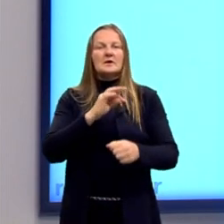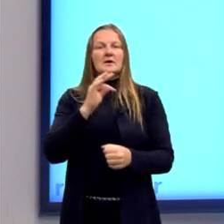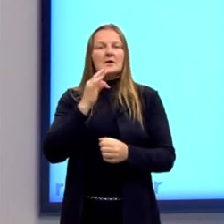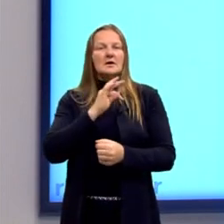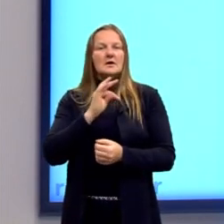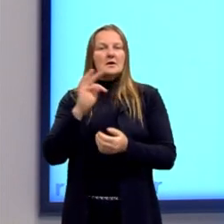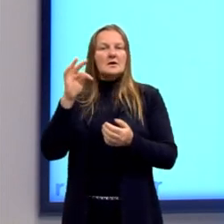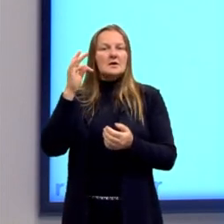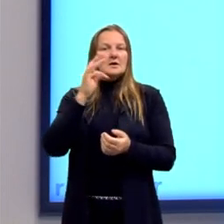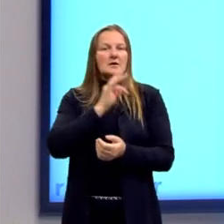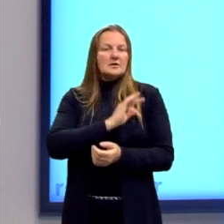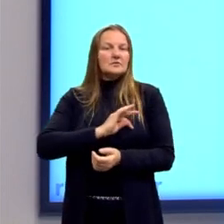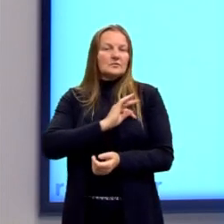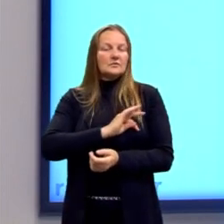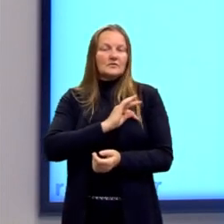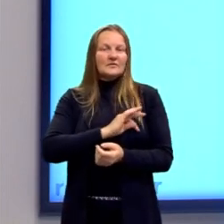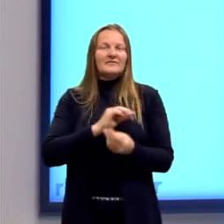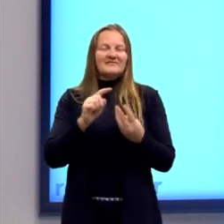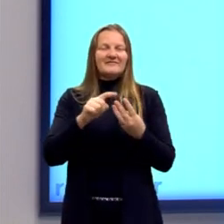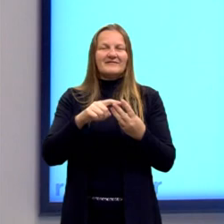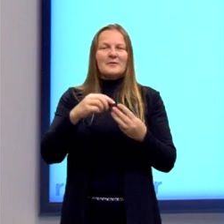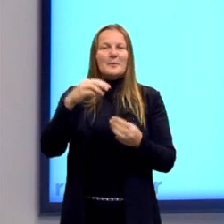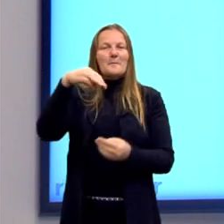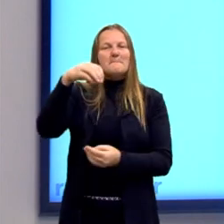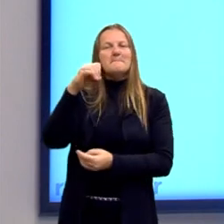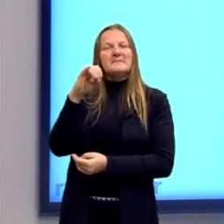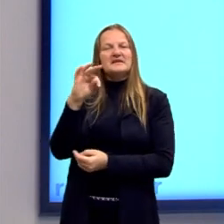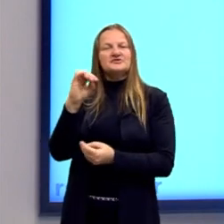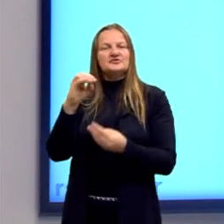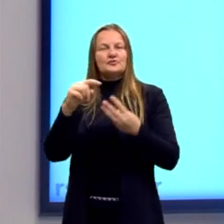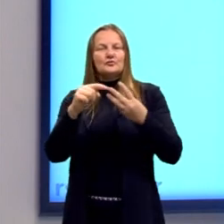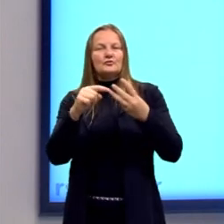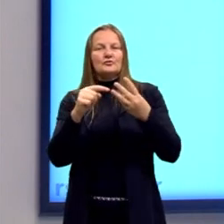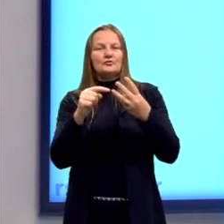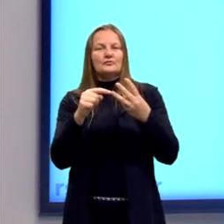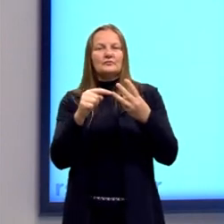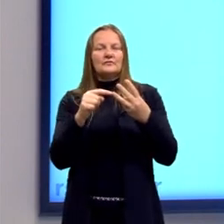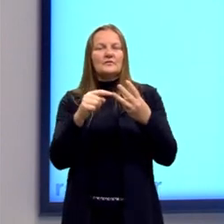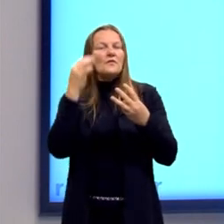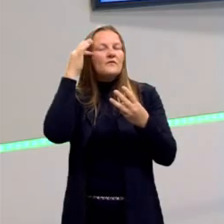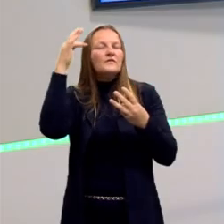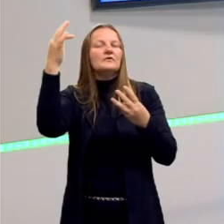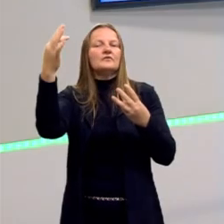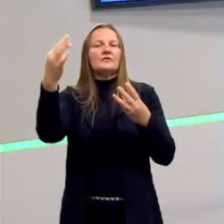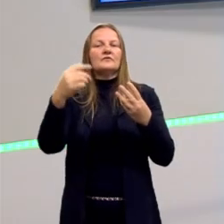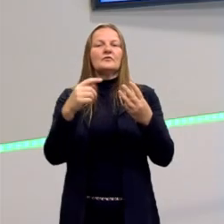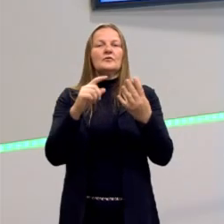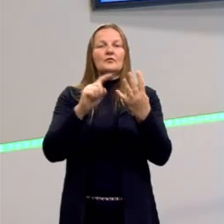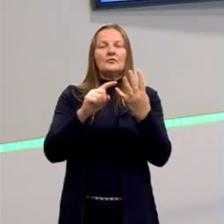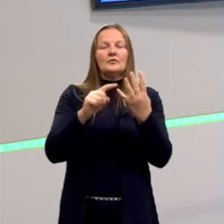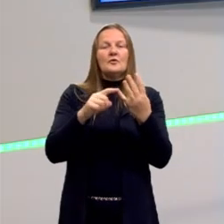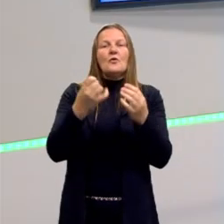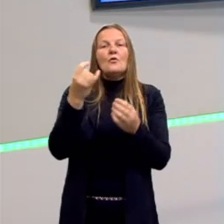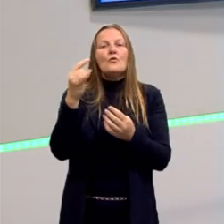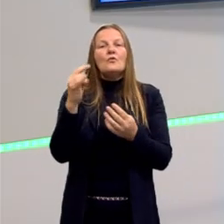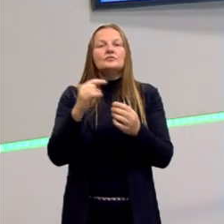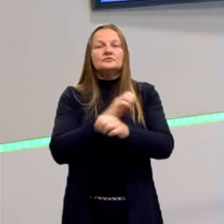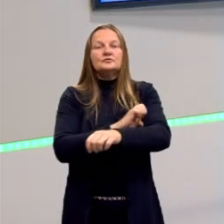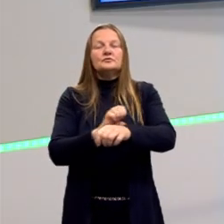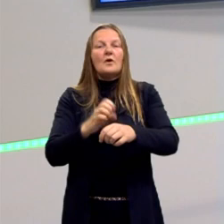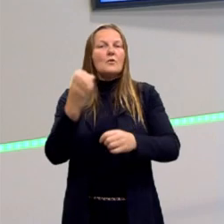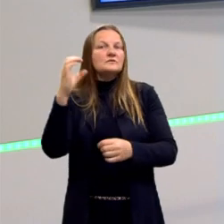depois, por fim, o estágio teológico, mítico. O estágio filosófico. E depois, por último, o estágio